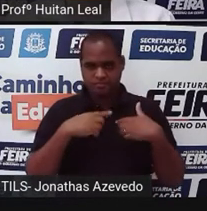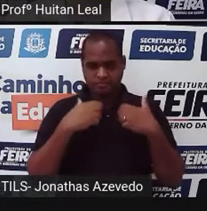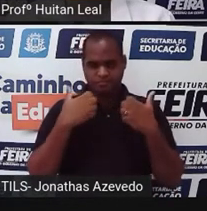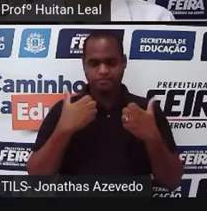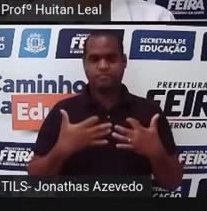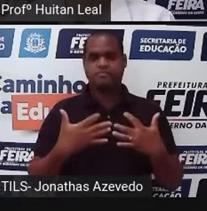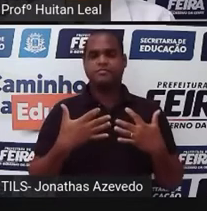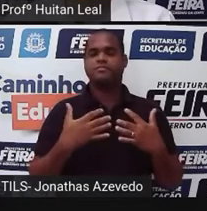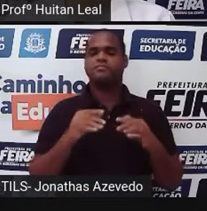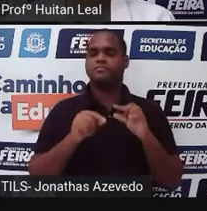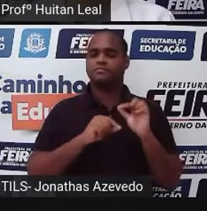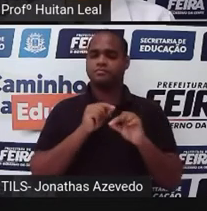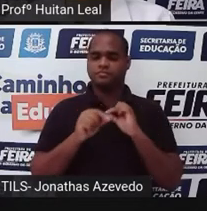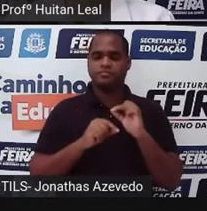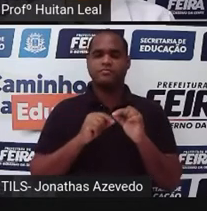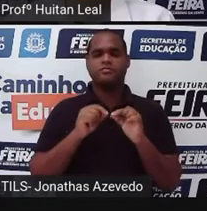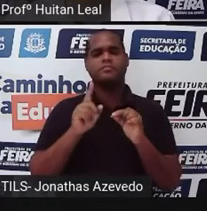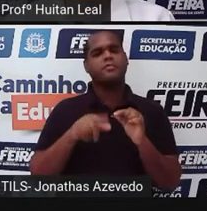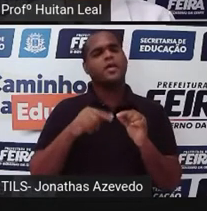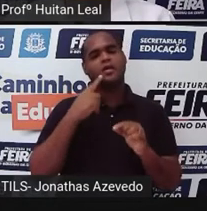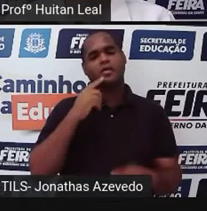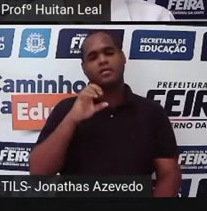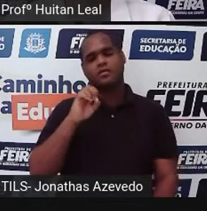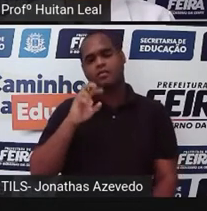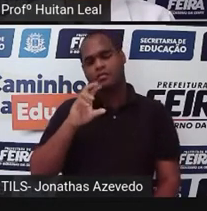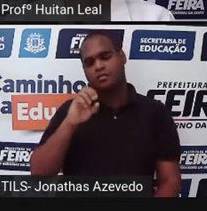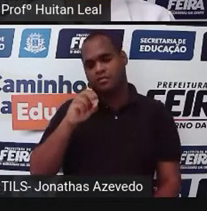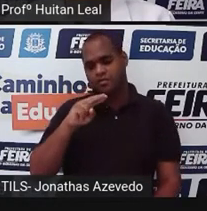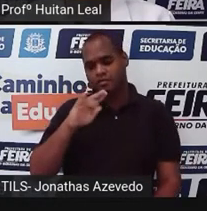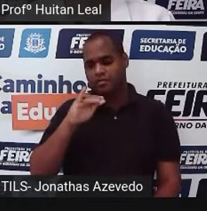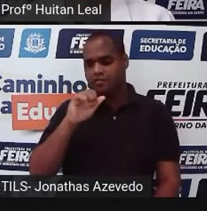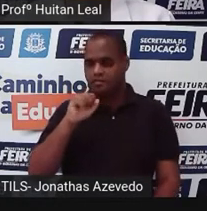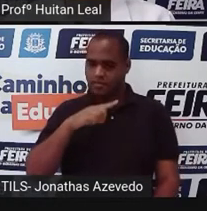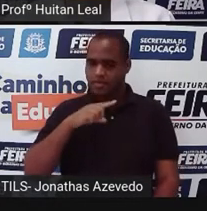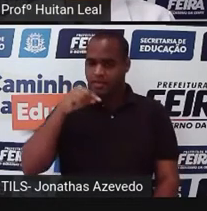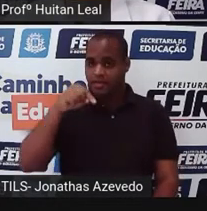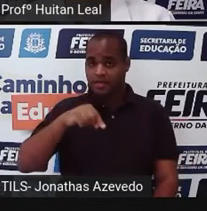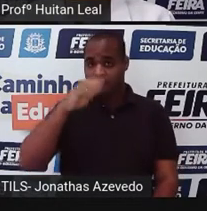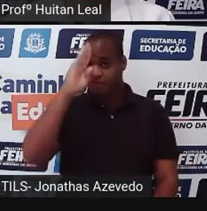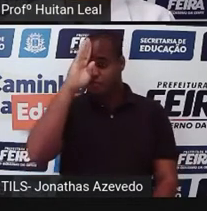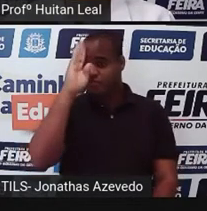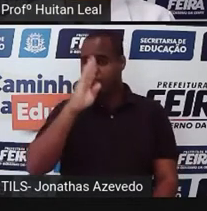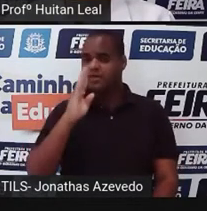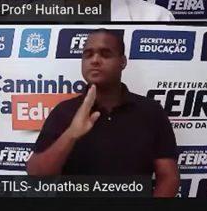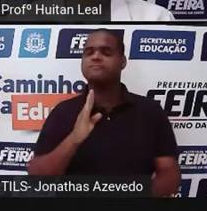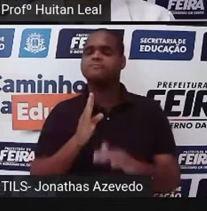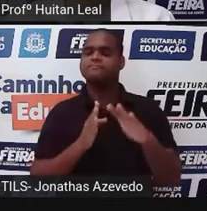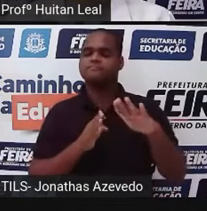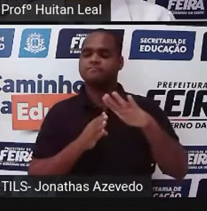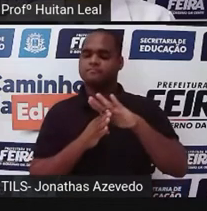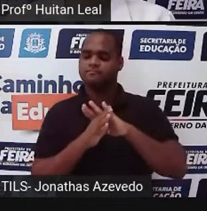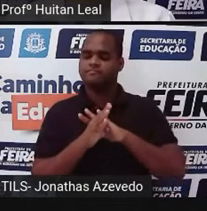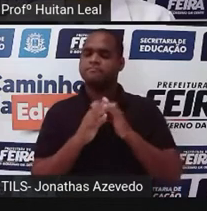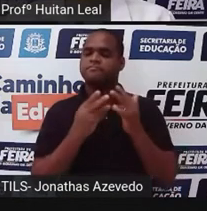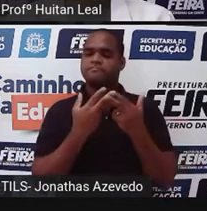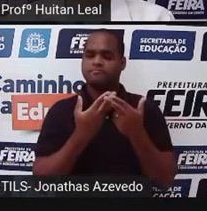dia a dia. E a nossa crônica, a crônica contemporânea, brasileira. Vamos entrar aqui já